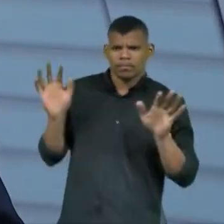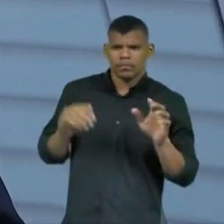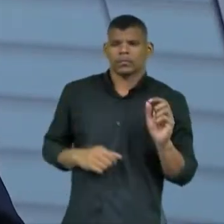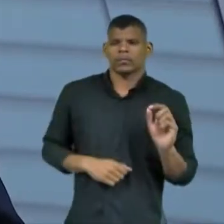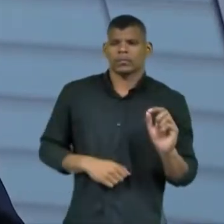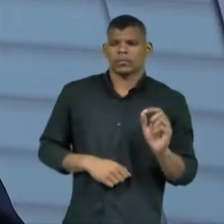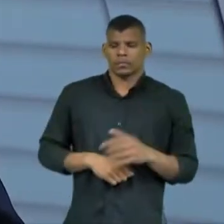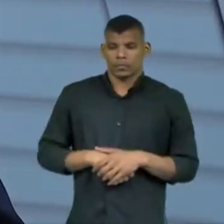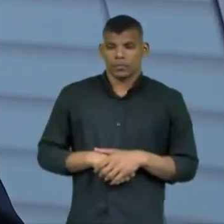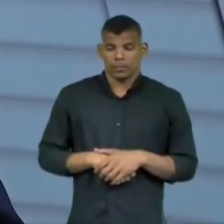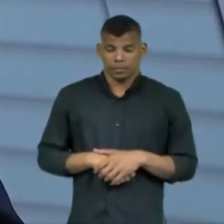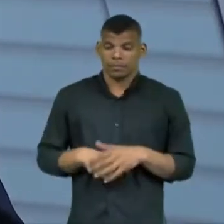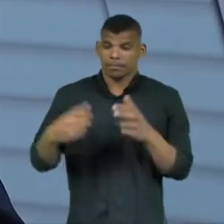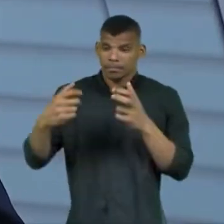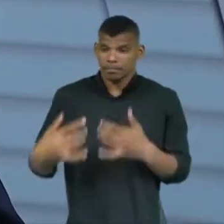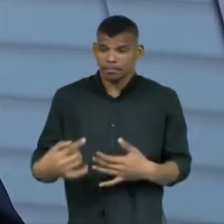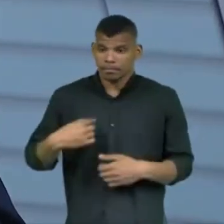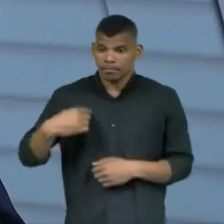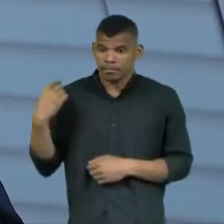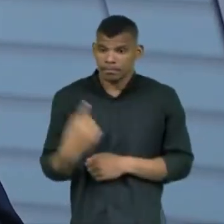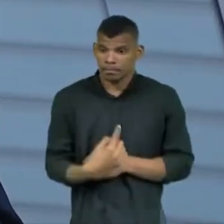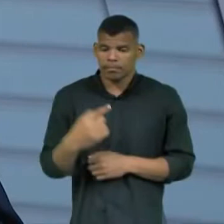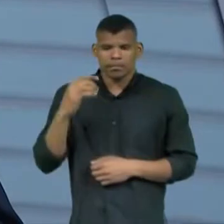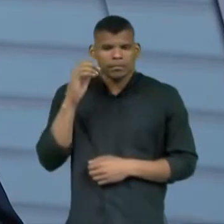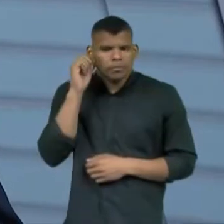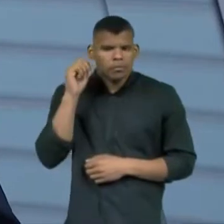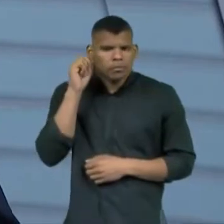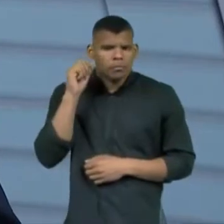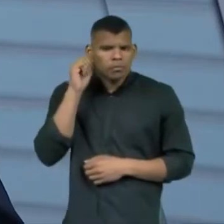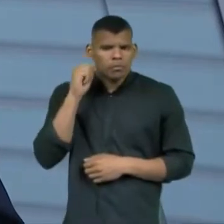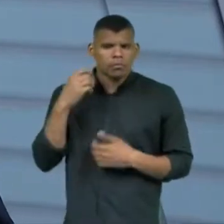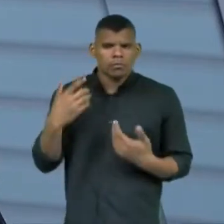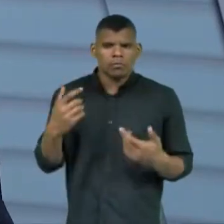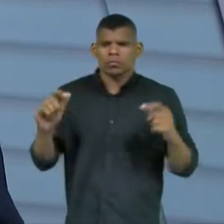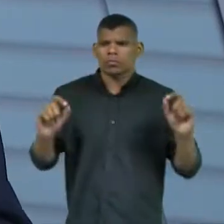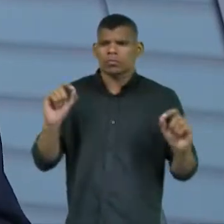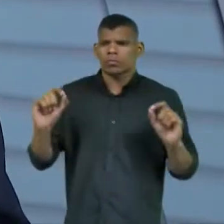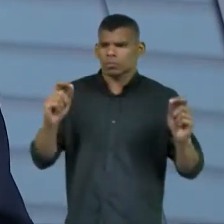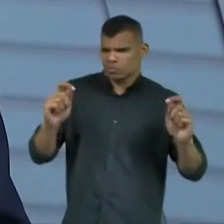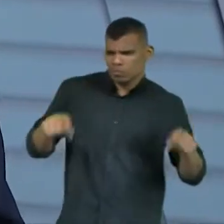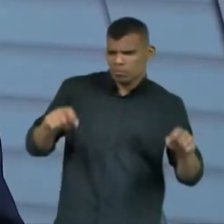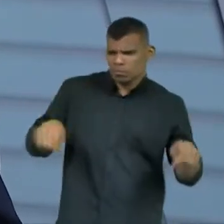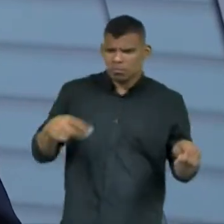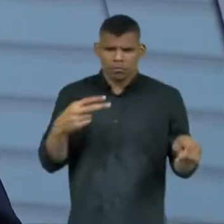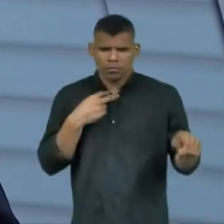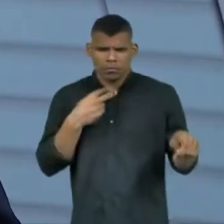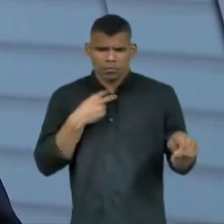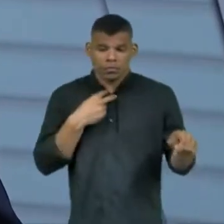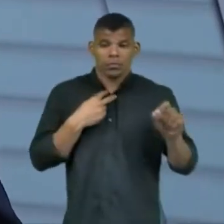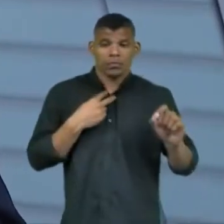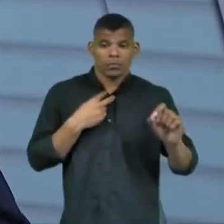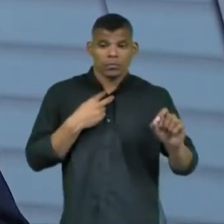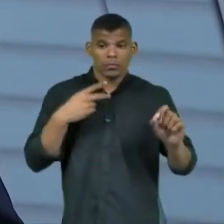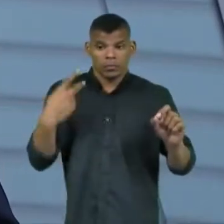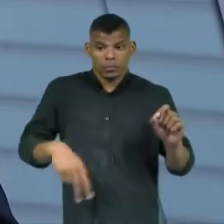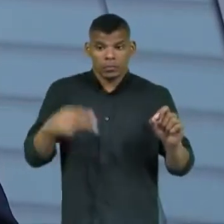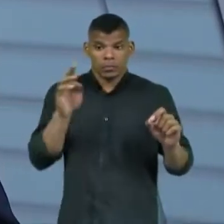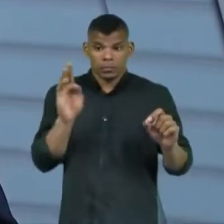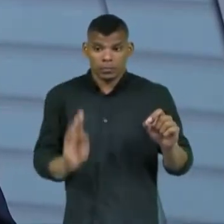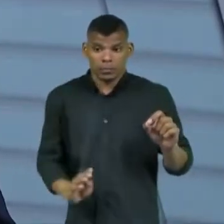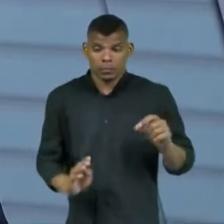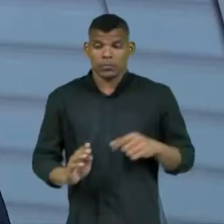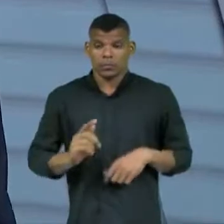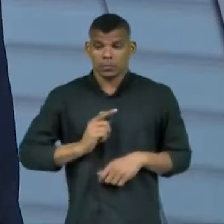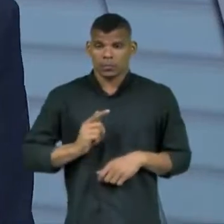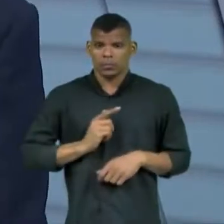passar aqui para os nossos ouvintes, nosso público, o que é que pode, que não pode, porque, de fato, o Brasil, doutora Ana Carolina,